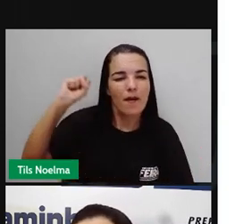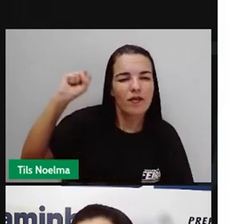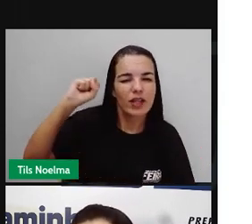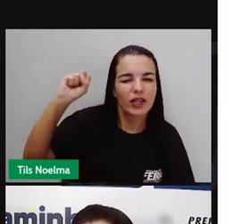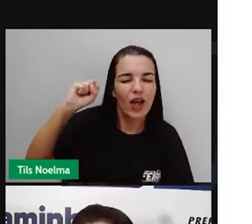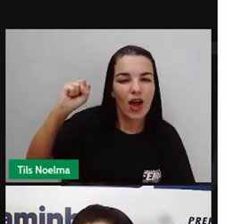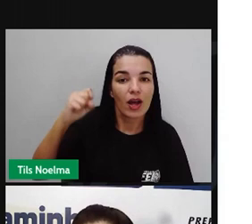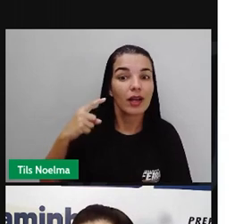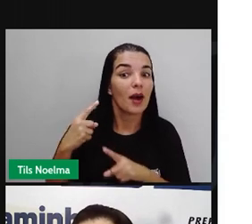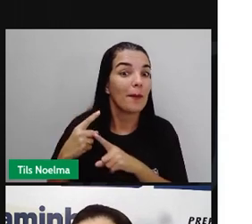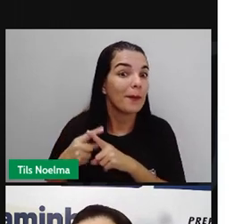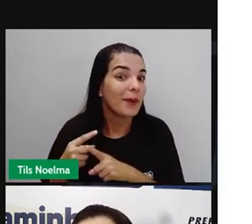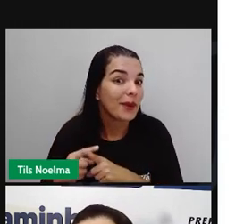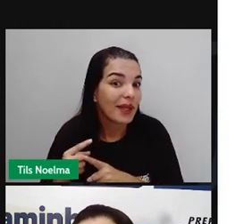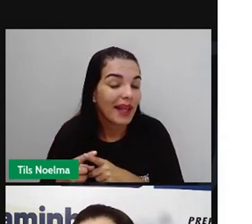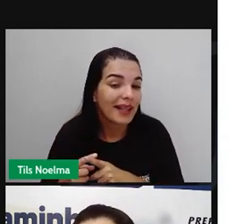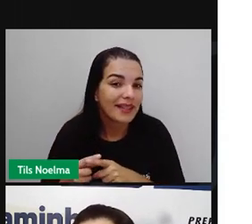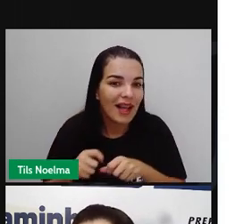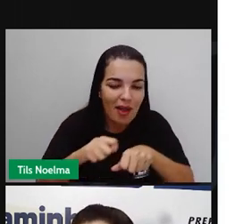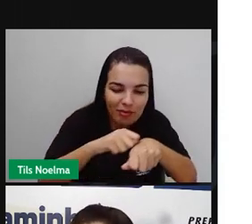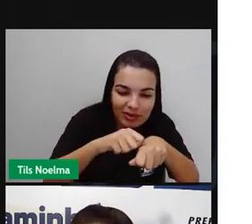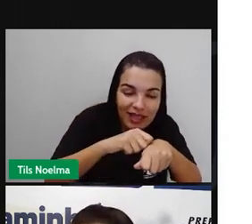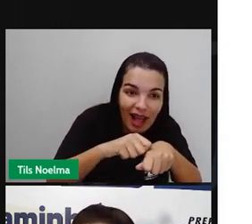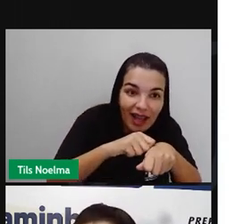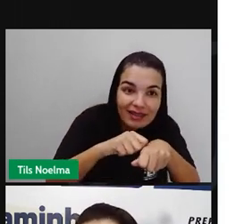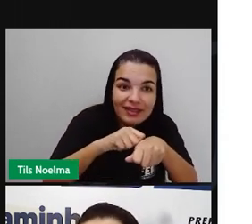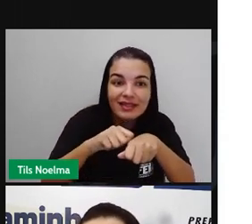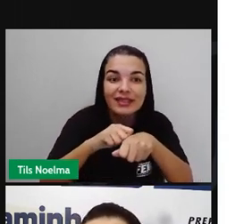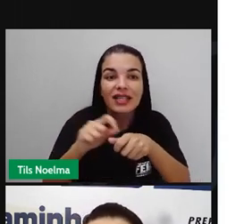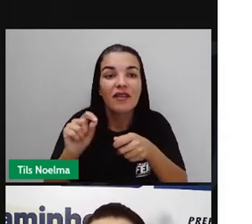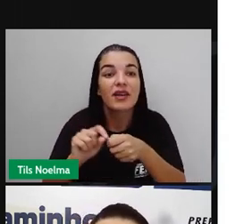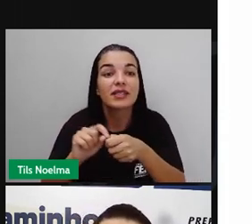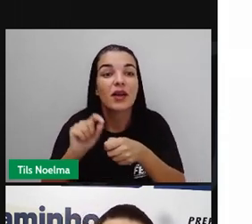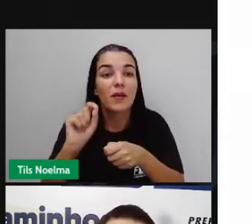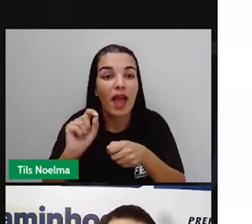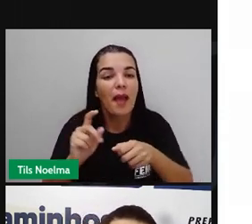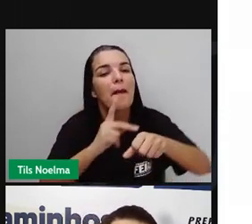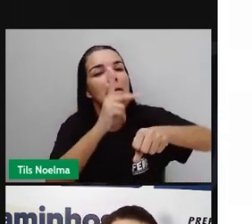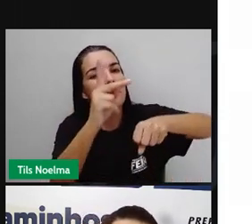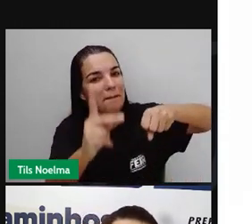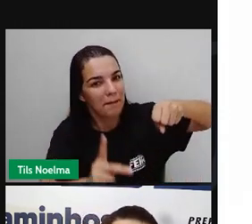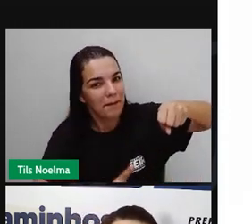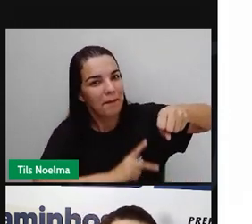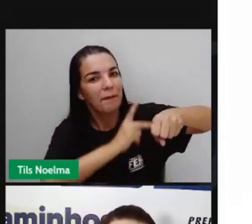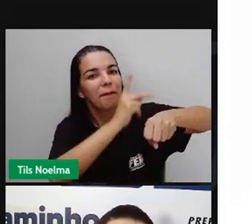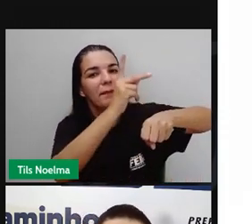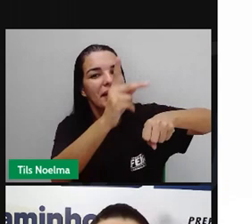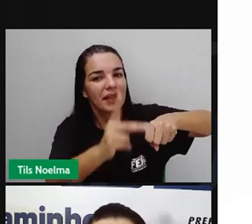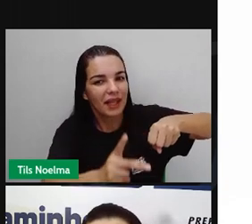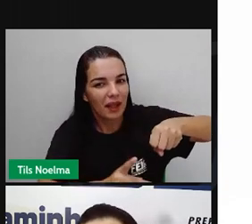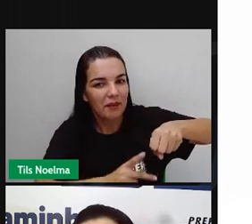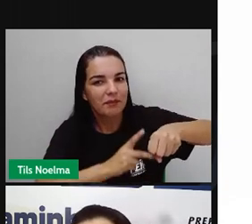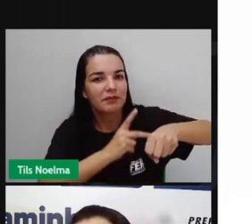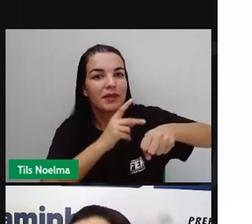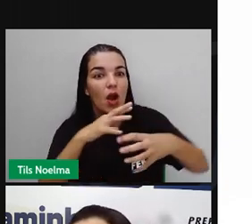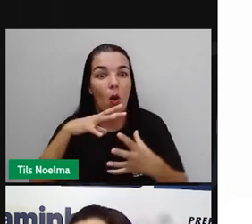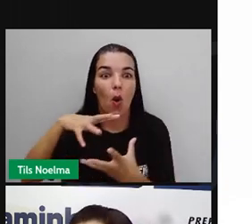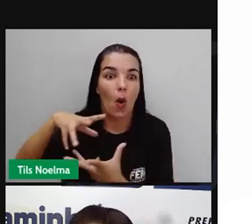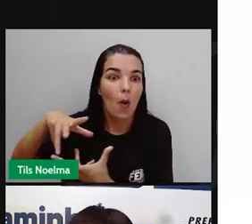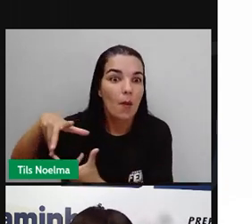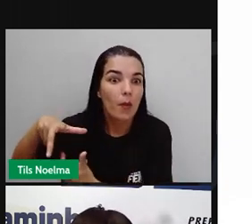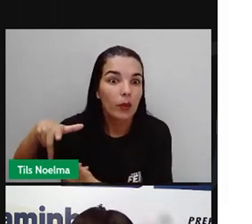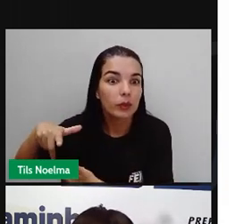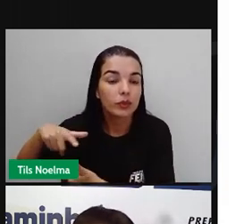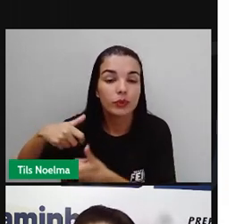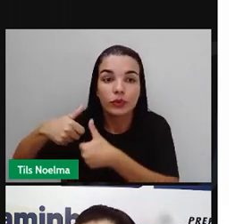era utilizado para a produção de borracha e naquele período do ciclo da borracha o mundo estava passando por